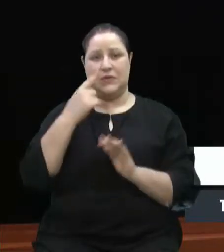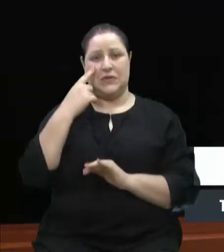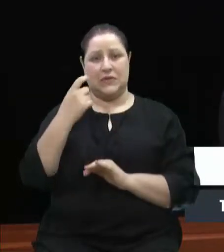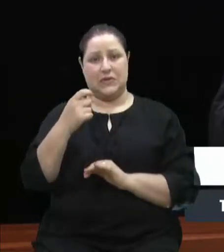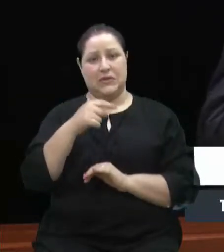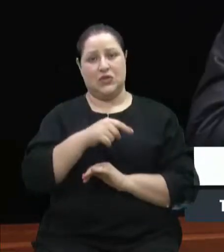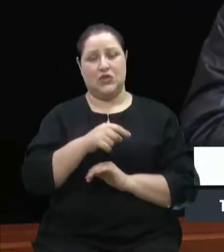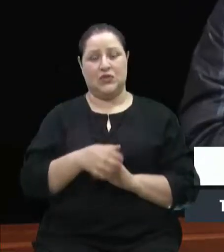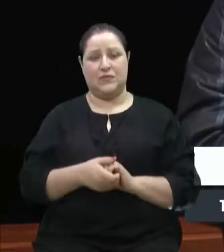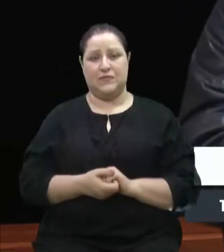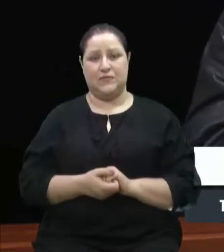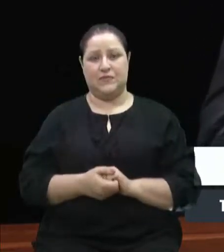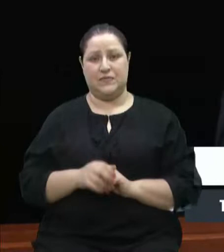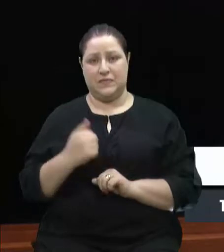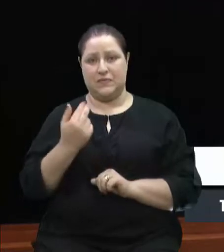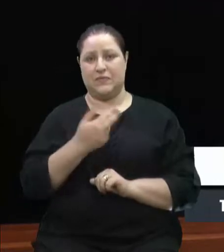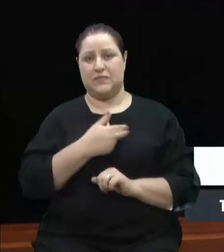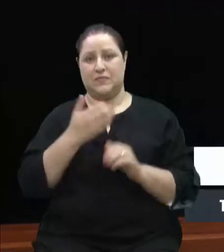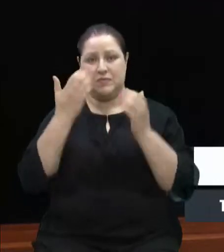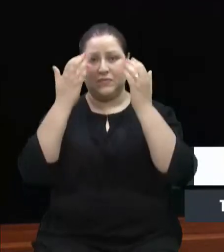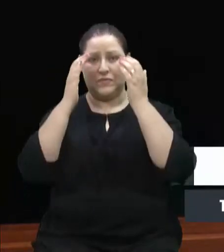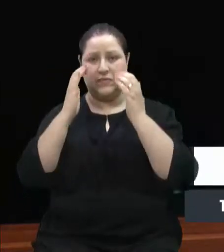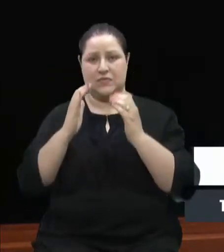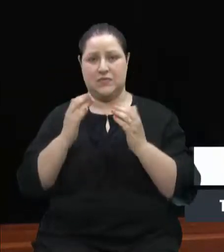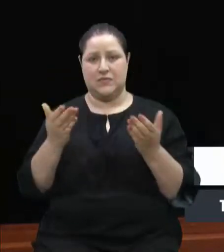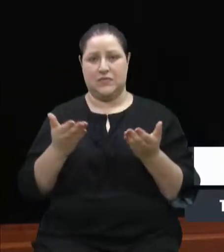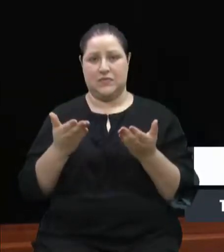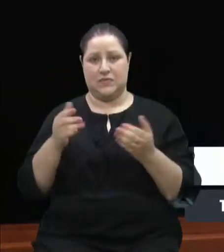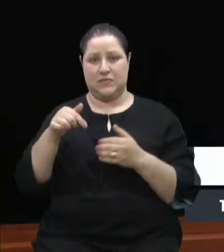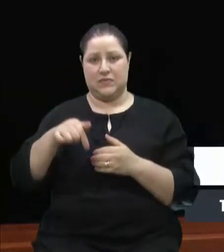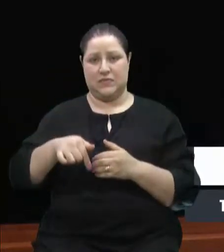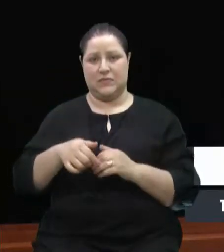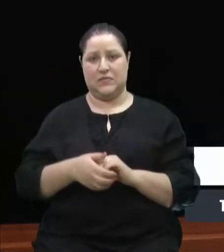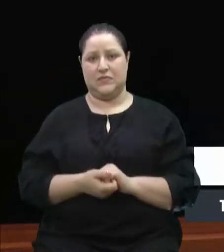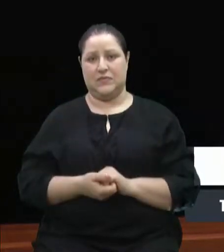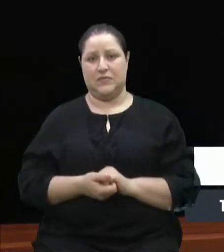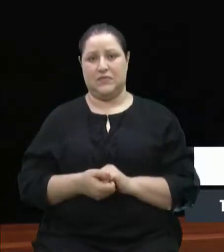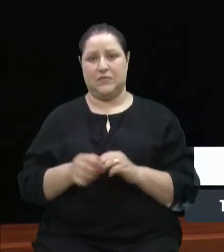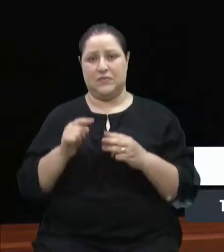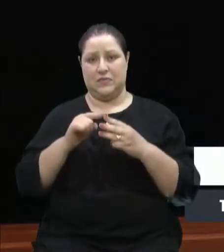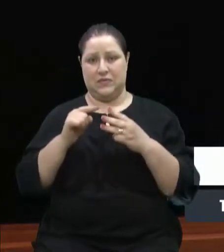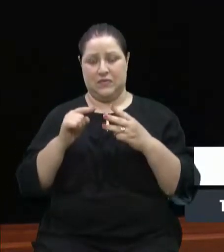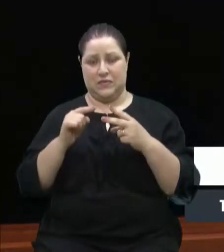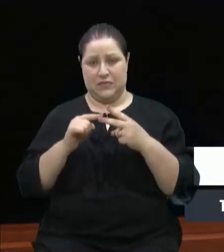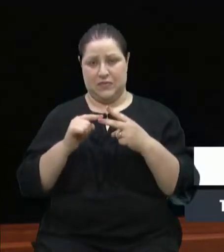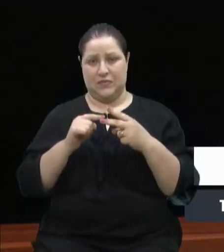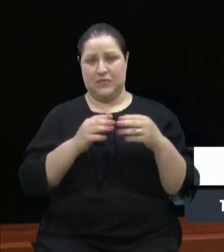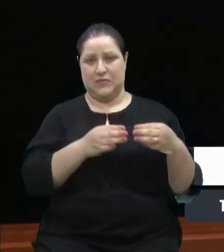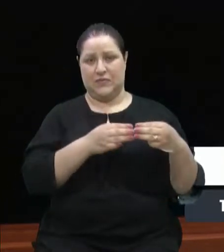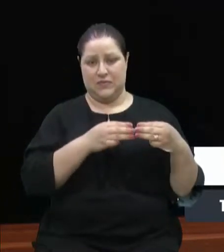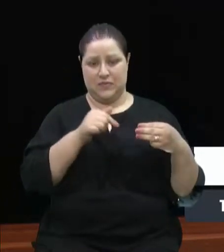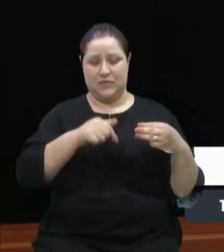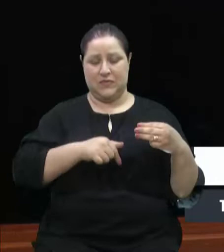para a gente hoje analisar aqui. Essas duas moções hoje aqui na casa,